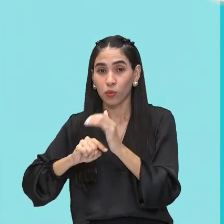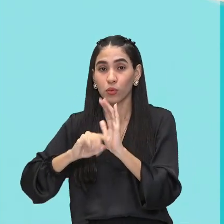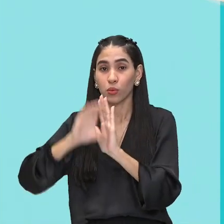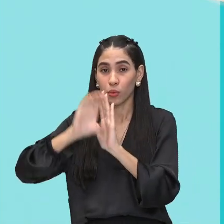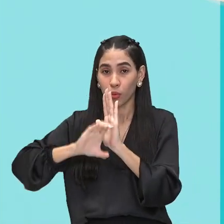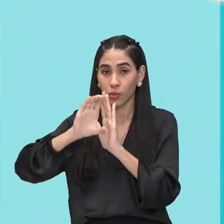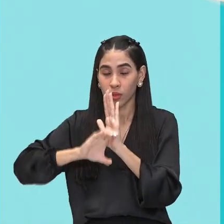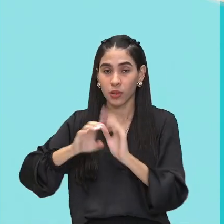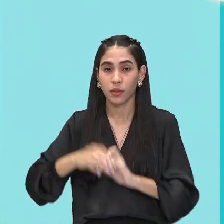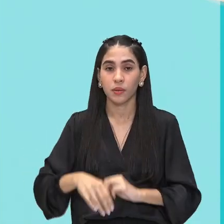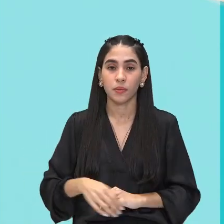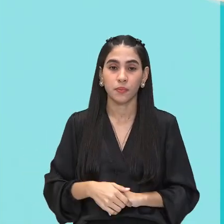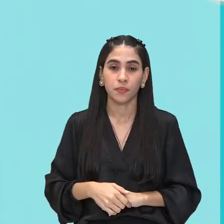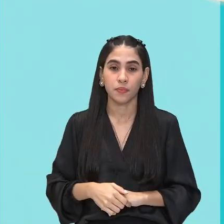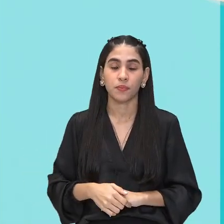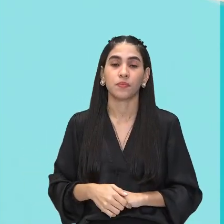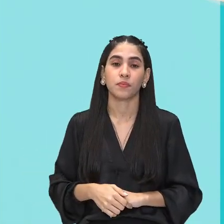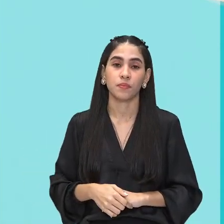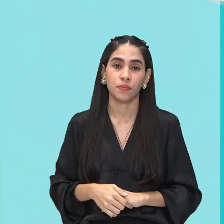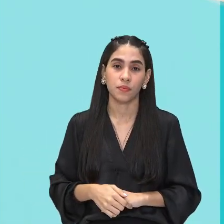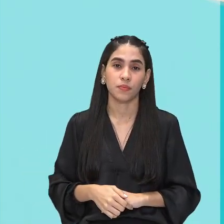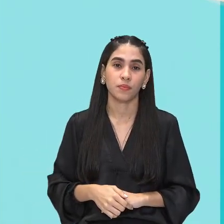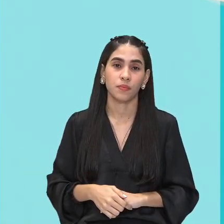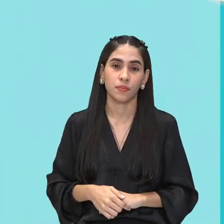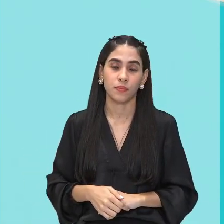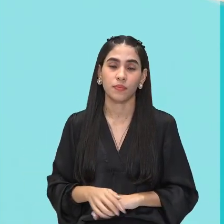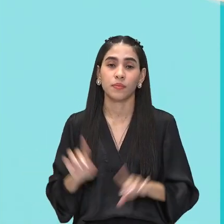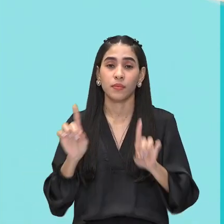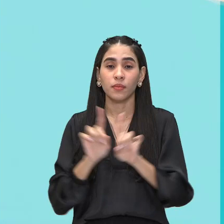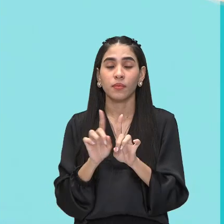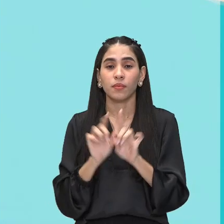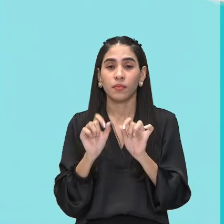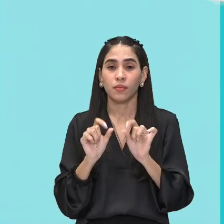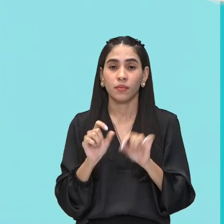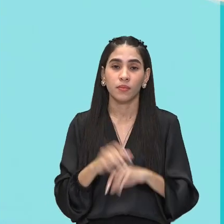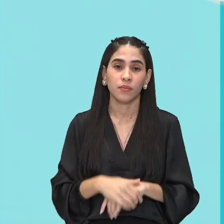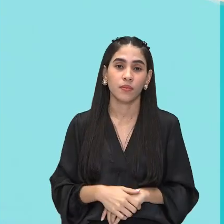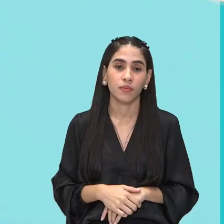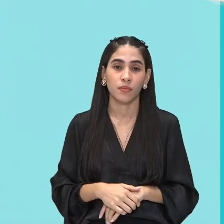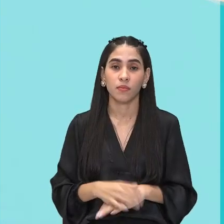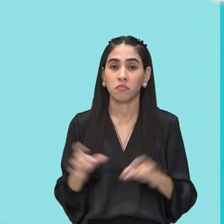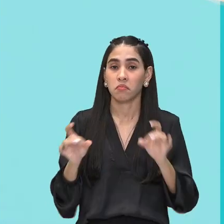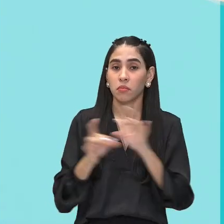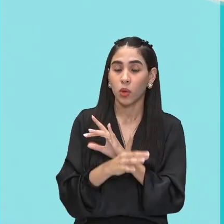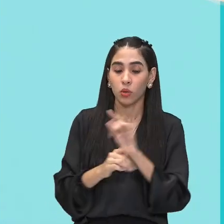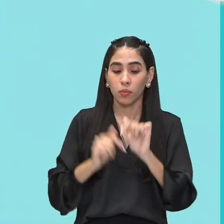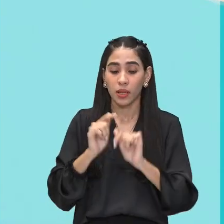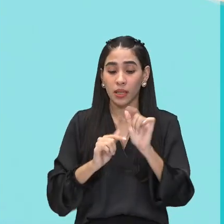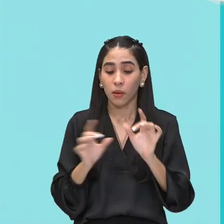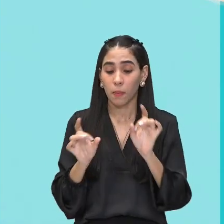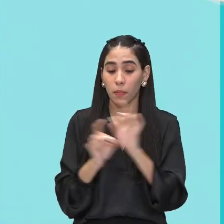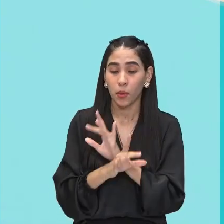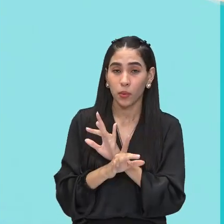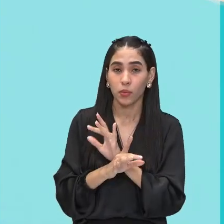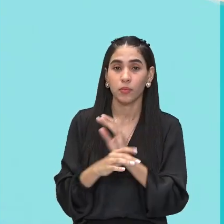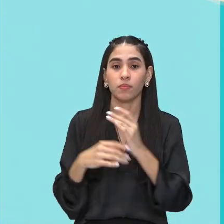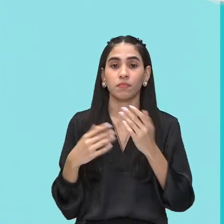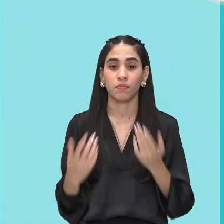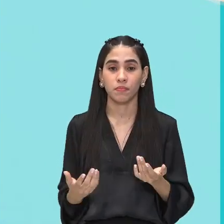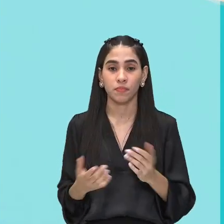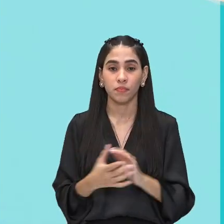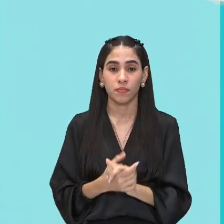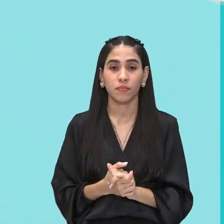também o ready-made, ou seja, algo que já está pronto, um objeto pronto. Então,